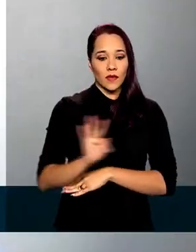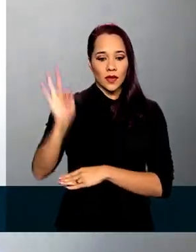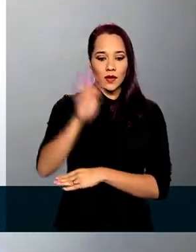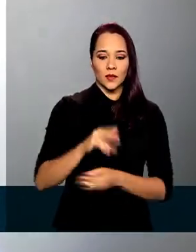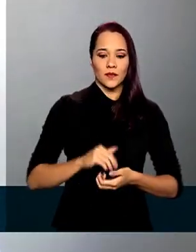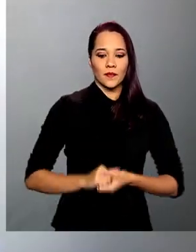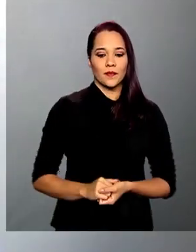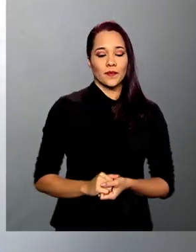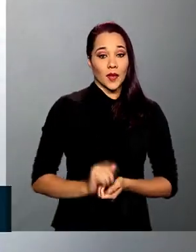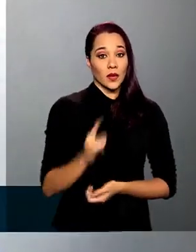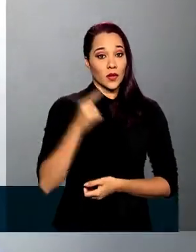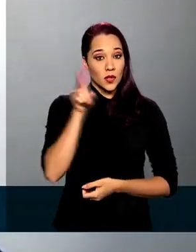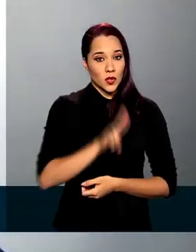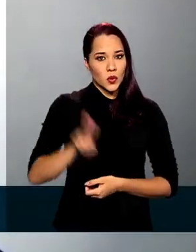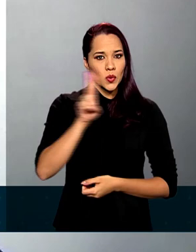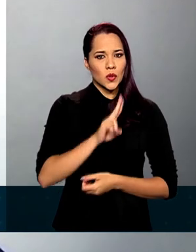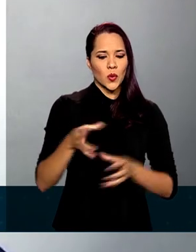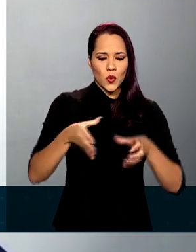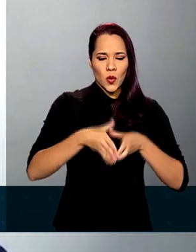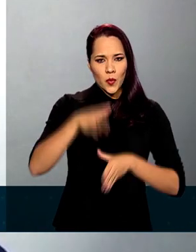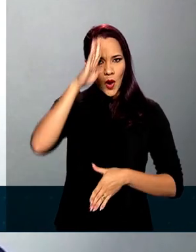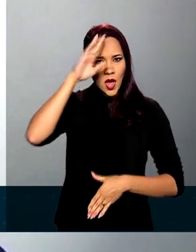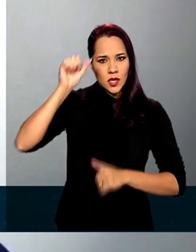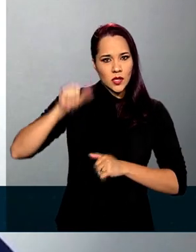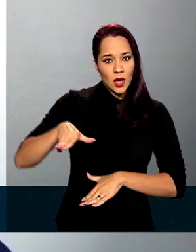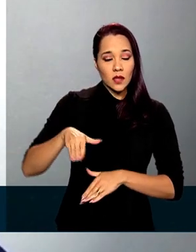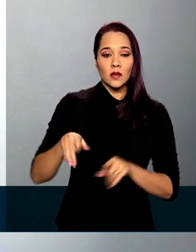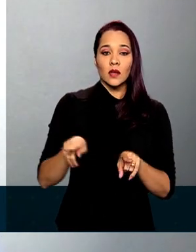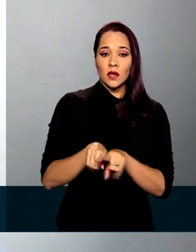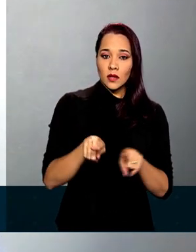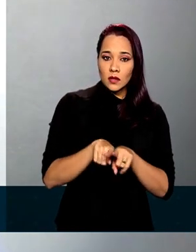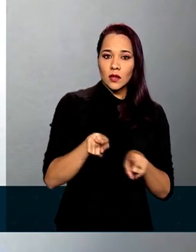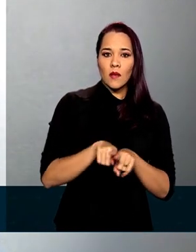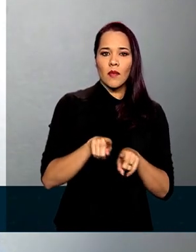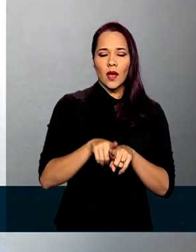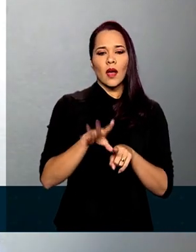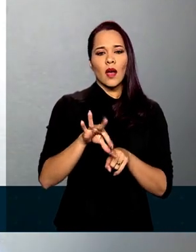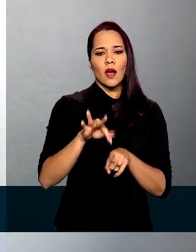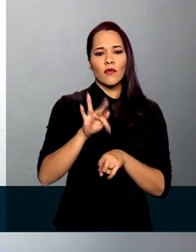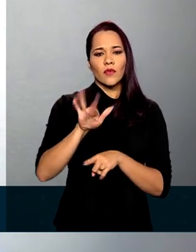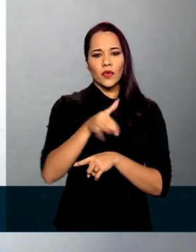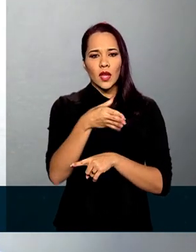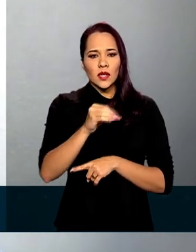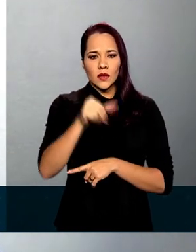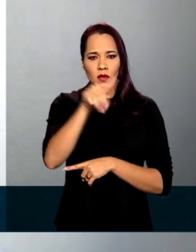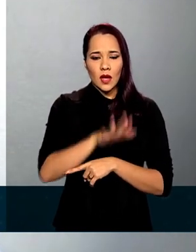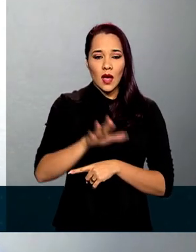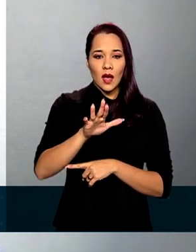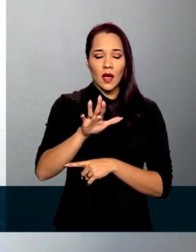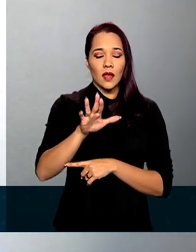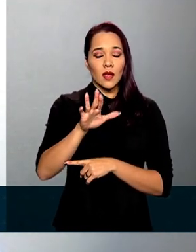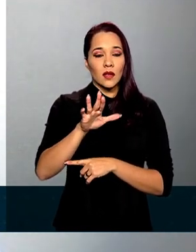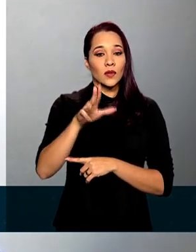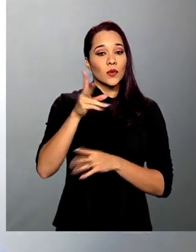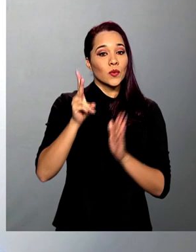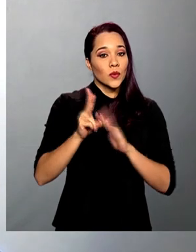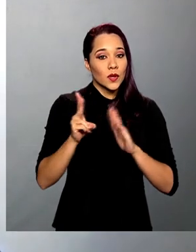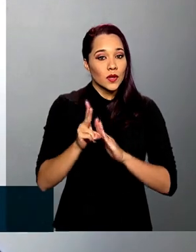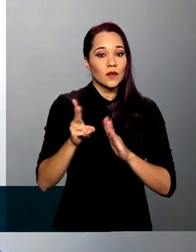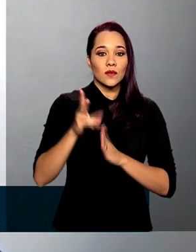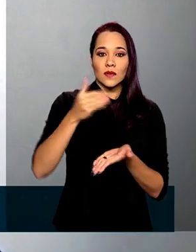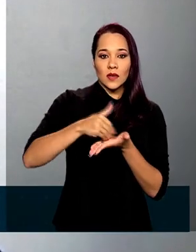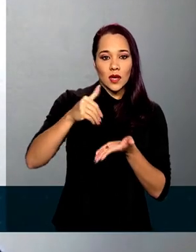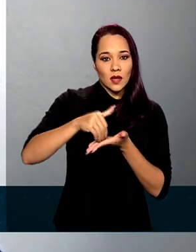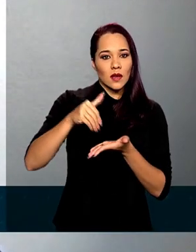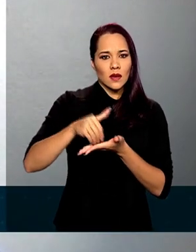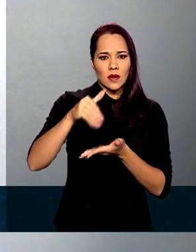Utilizando-se o Exército, utilizando a própria frota da Fundação Nacional do Índio, secretarias estaduais, para